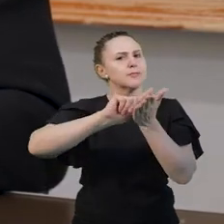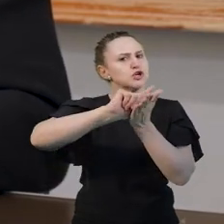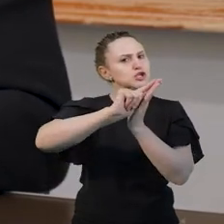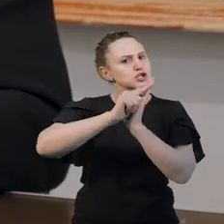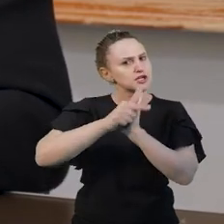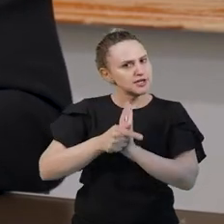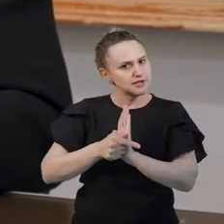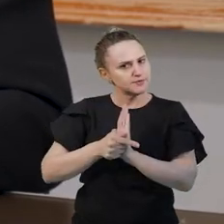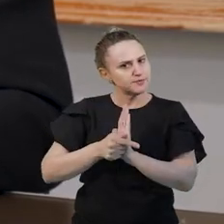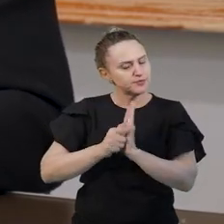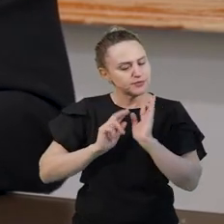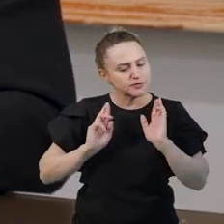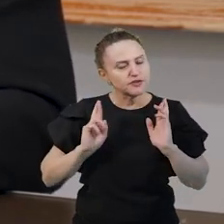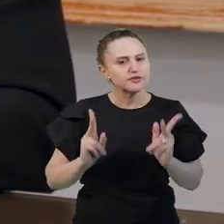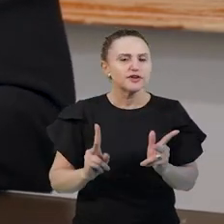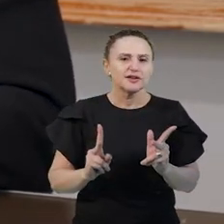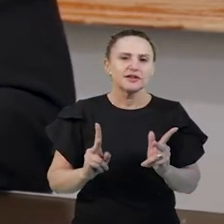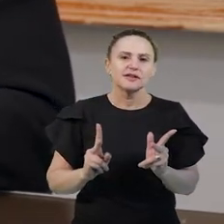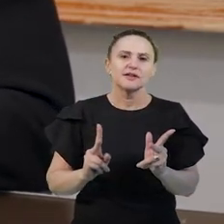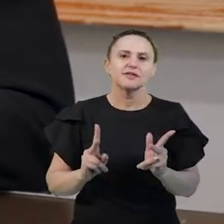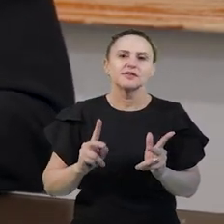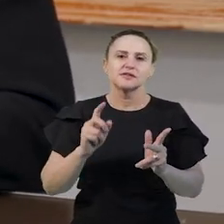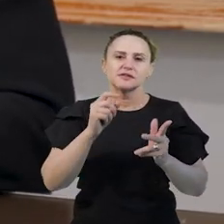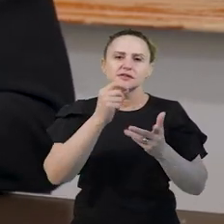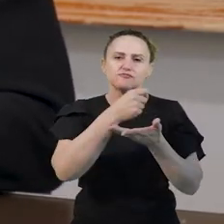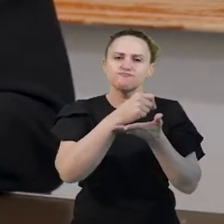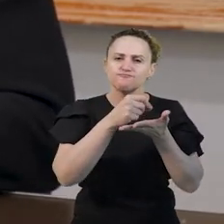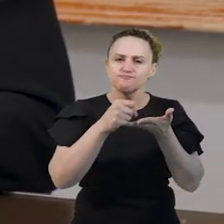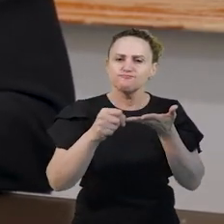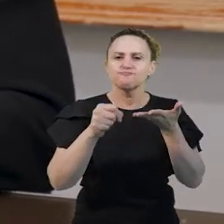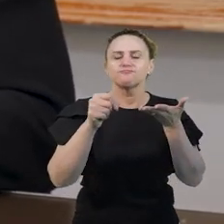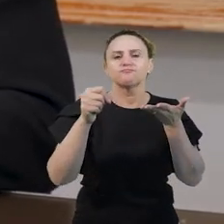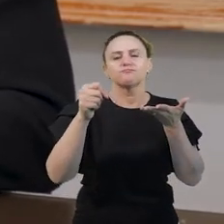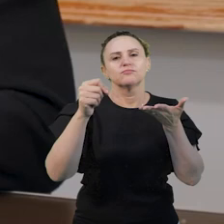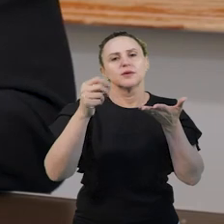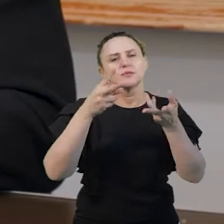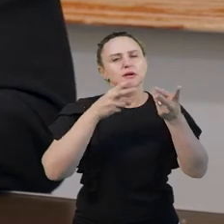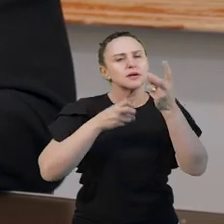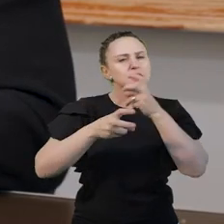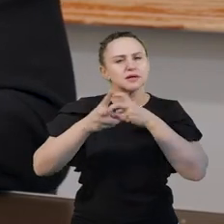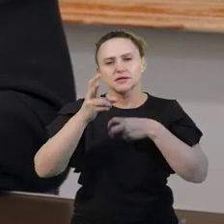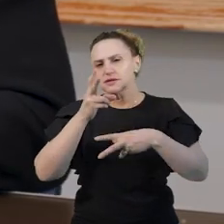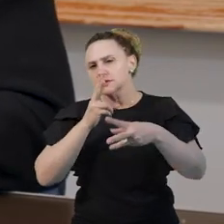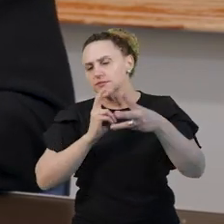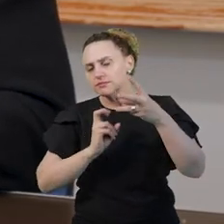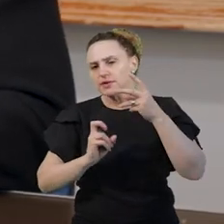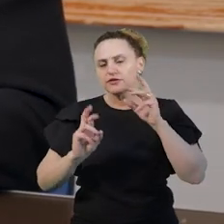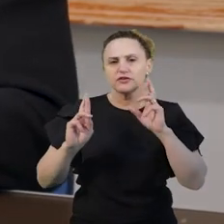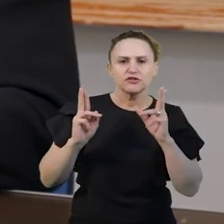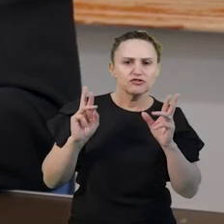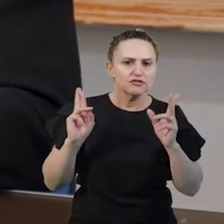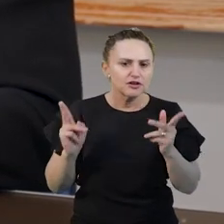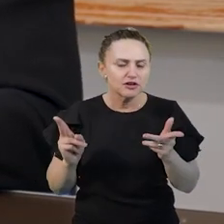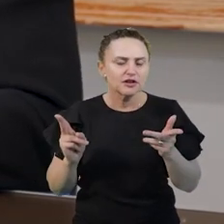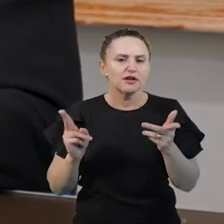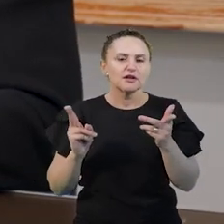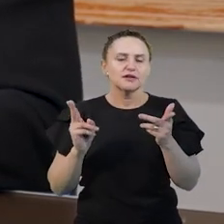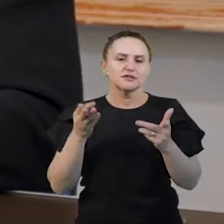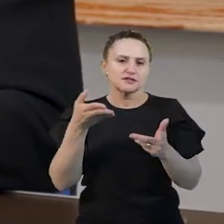formas de escrita, para que se possa perceber as nuances e formas de registro existentes.